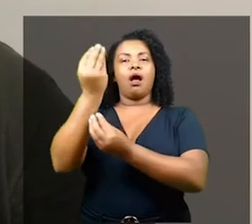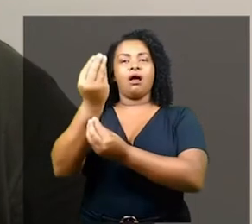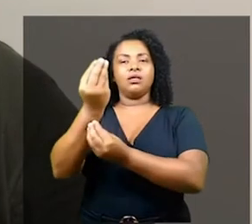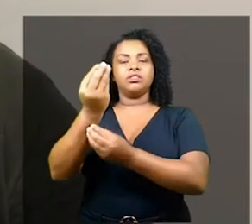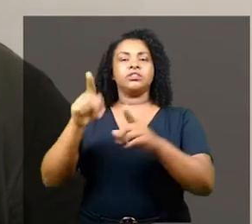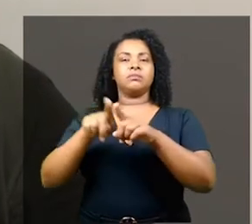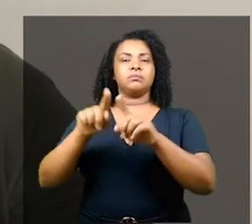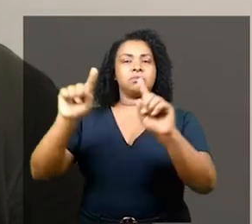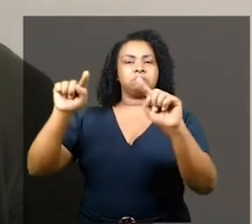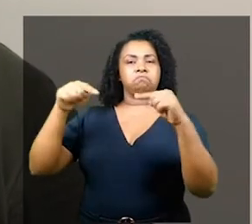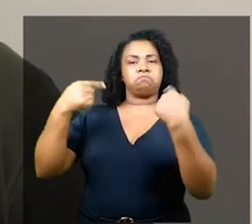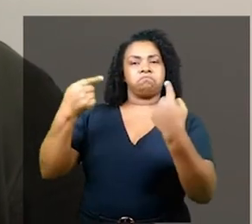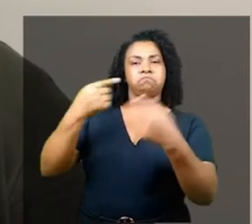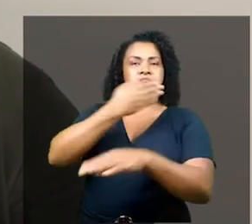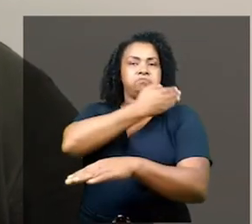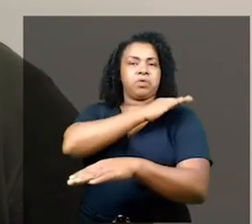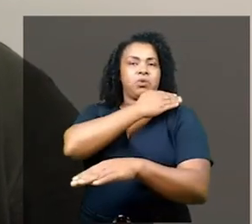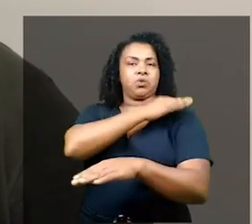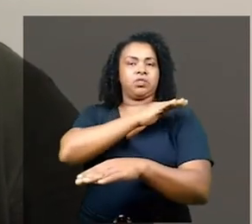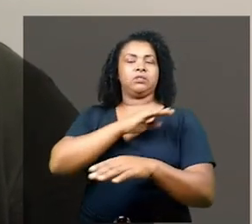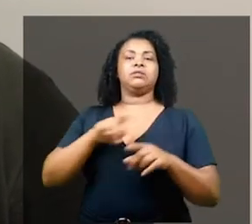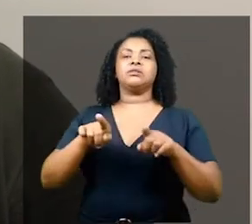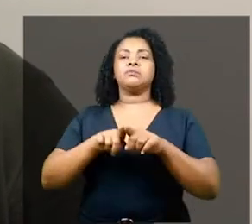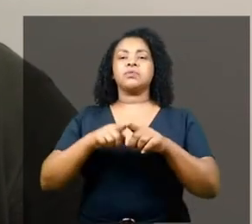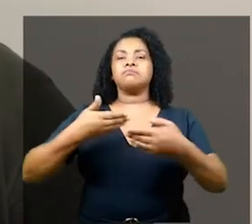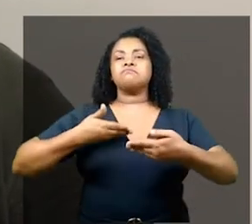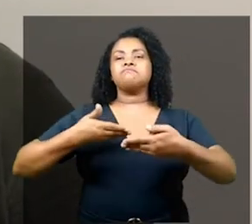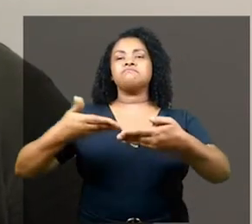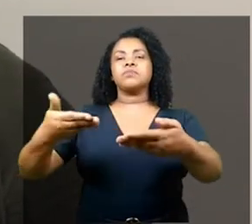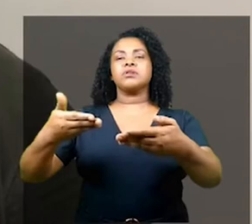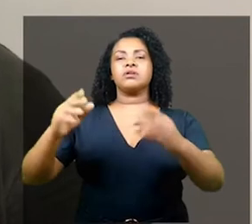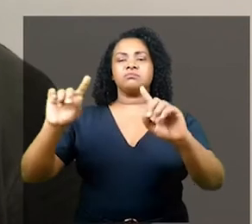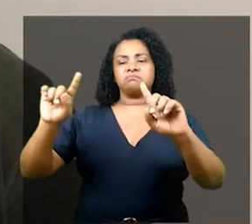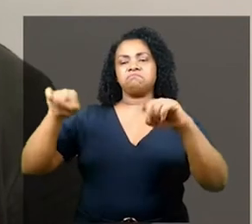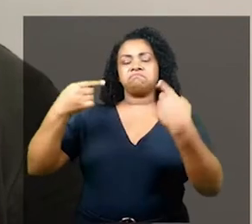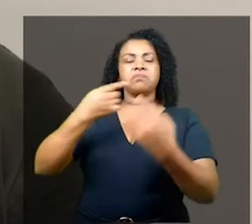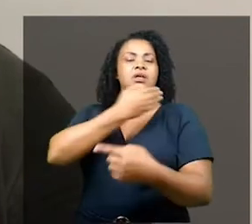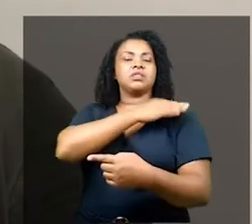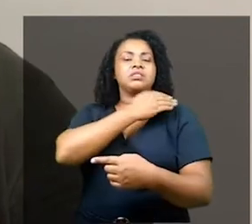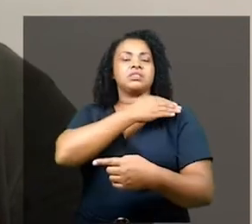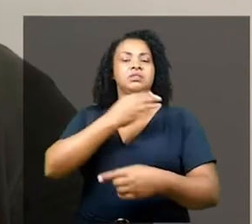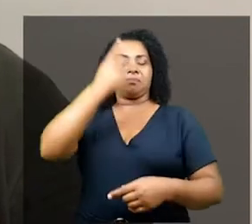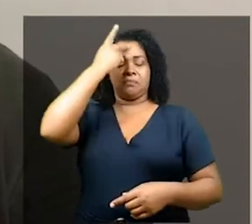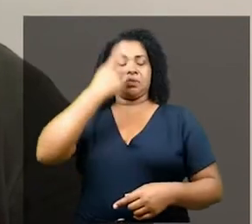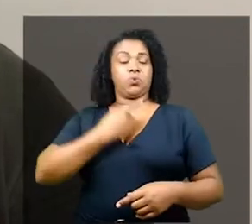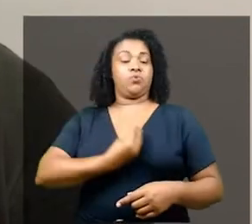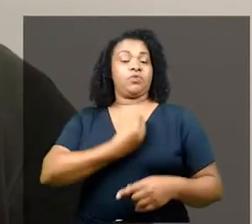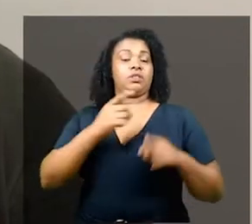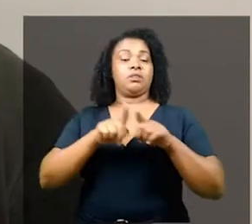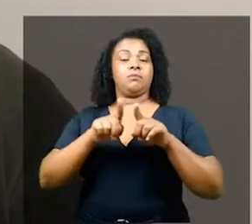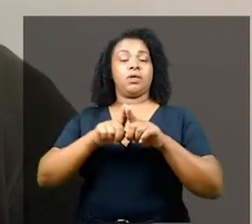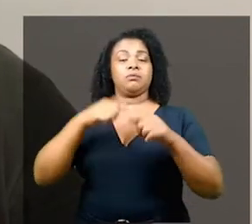da expressão do racismo. Fui convidada para falar sobre os impactos do racismo na minha carreira e na minha vida